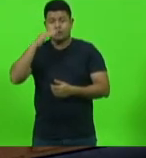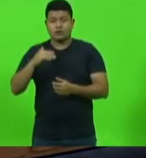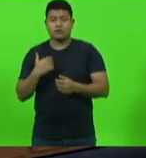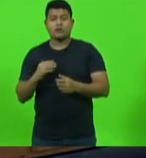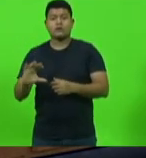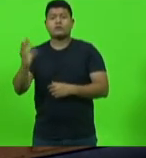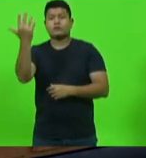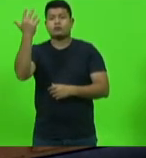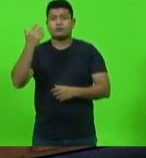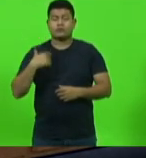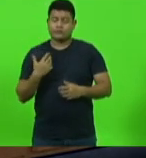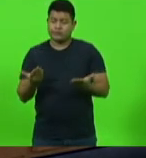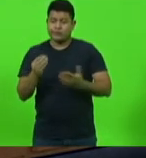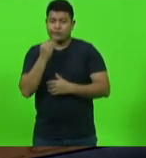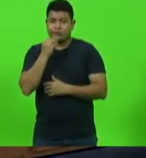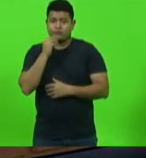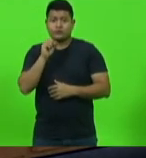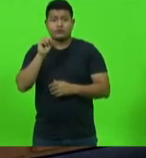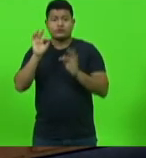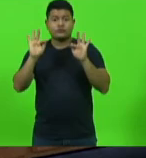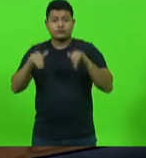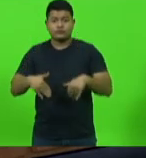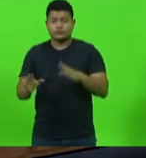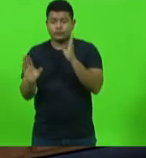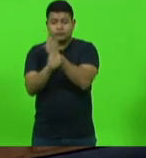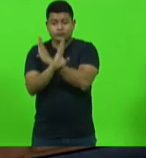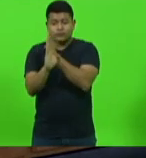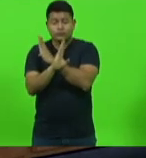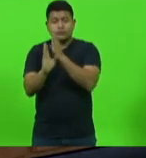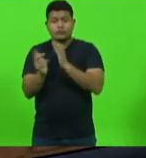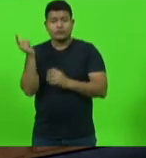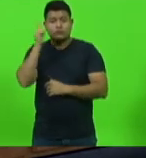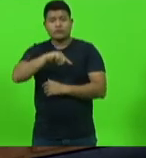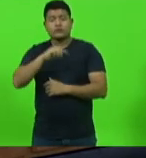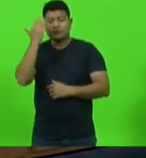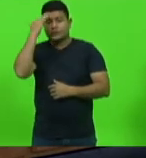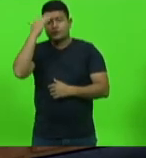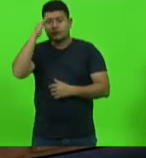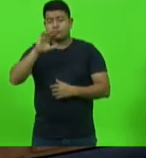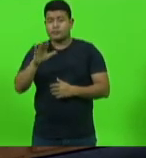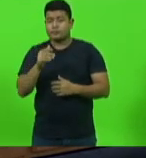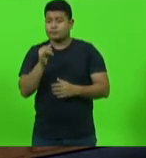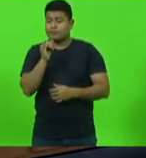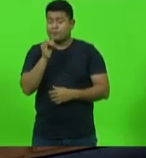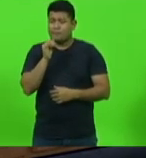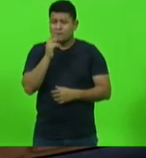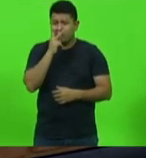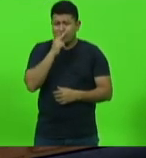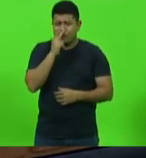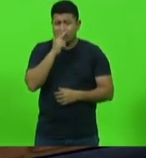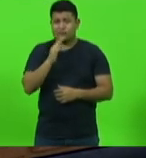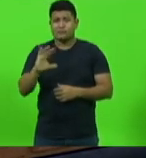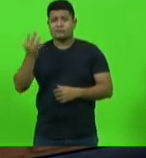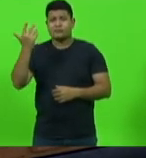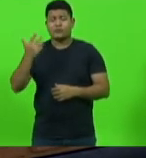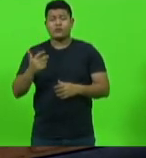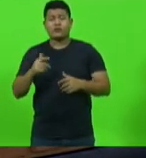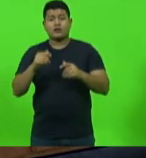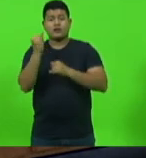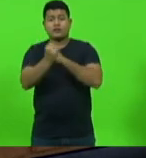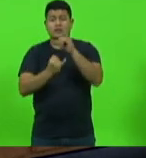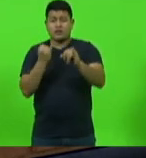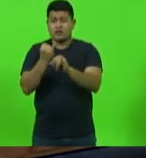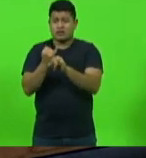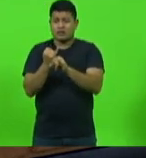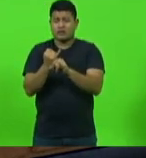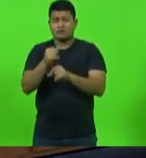que vão conseguir fazer esse levantamento, mas parece que houve um problema de sistema, o sistema estava fora, não conseguiram, mas aí é gestão, gente? Aí nós precisamos